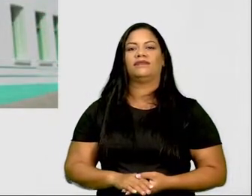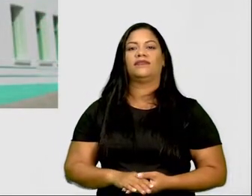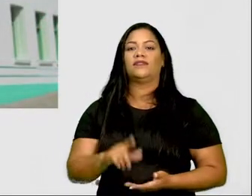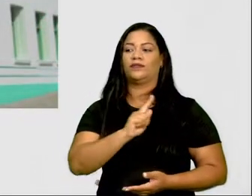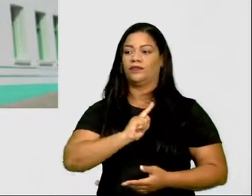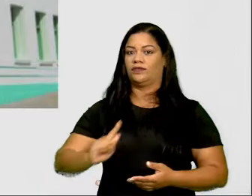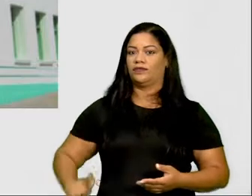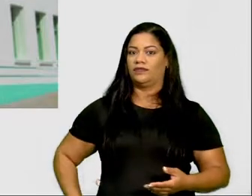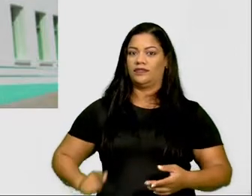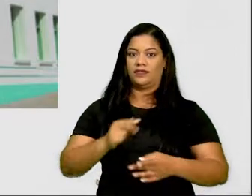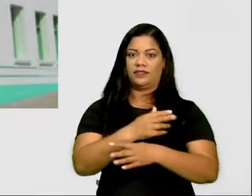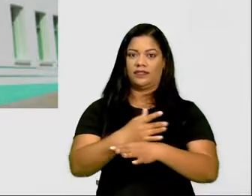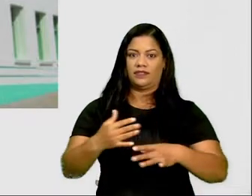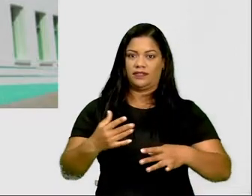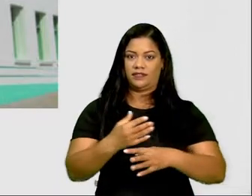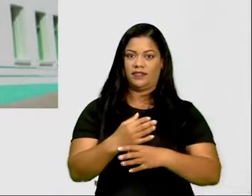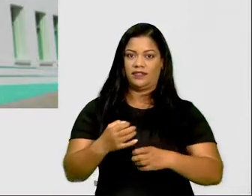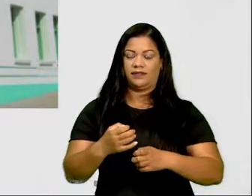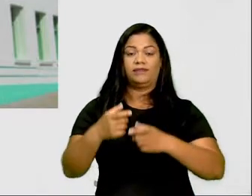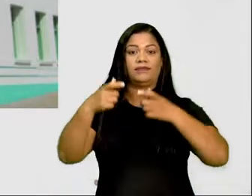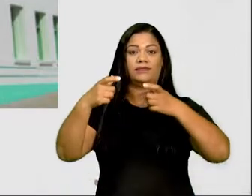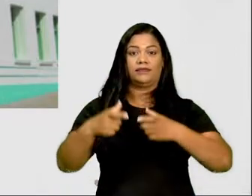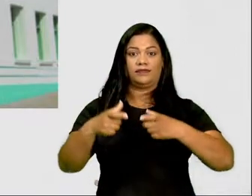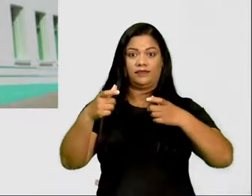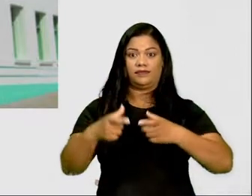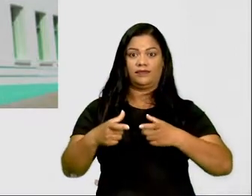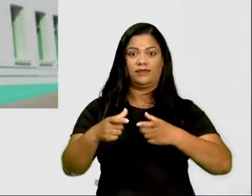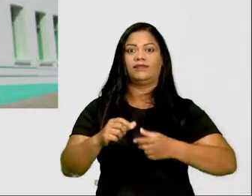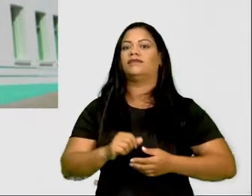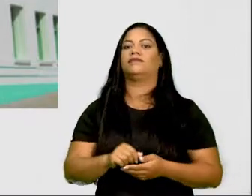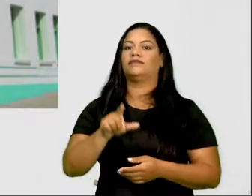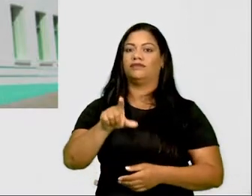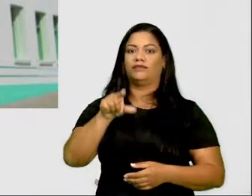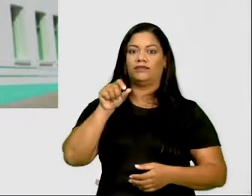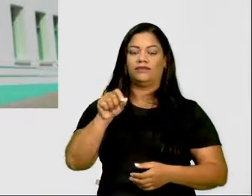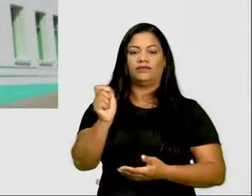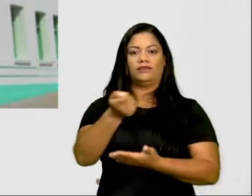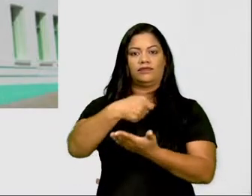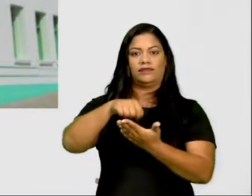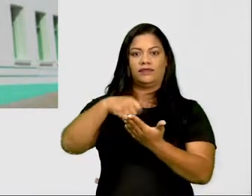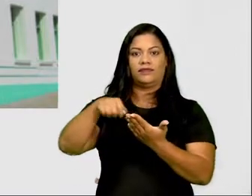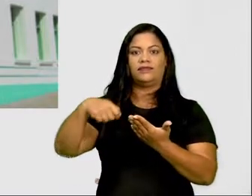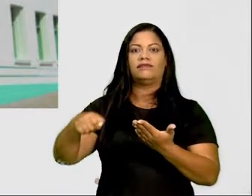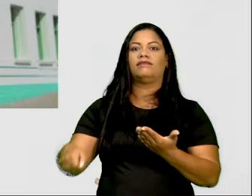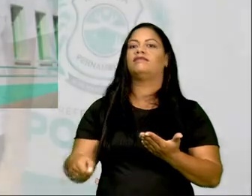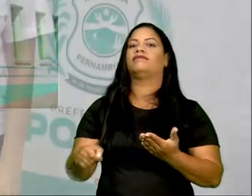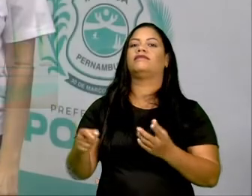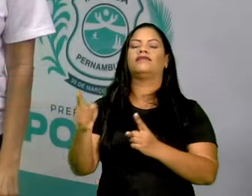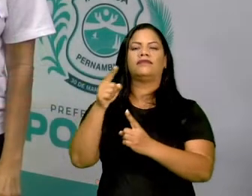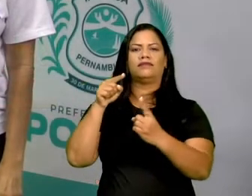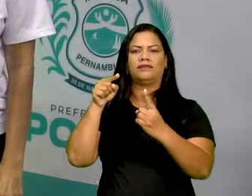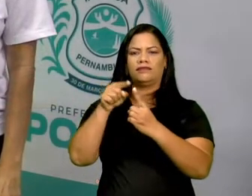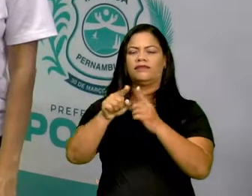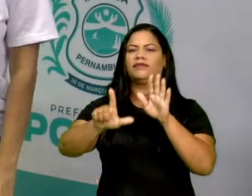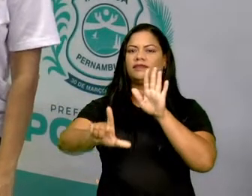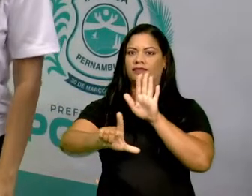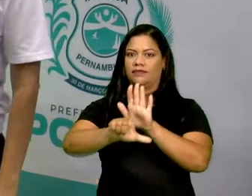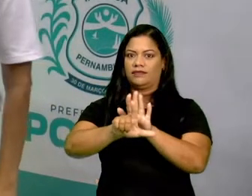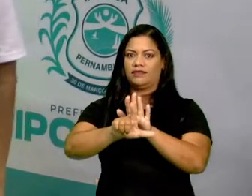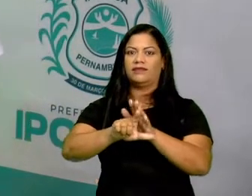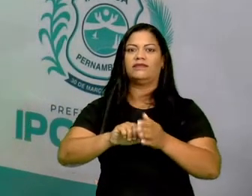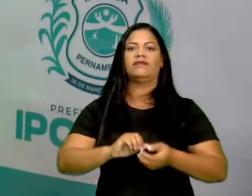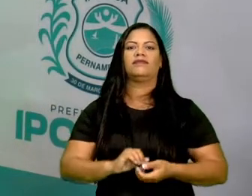aqui que são tomadas as decisões, assinados os projetos, as leis